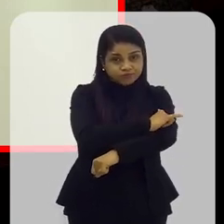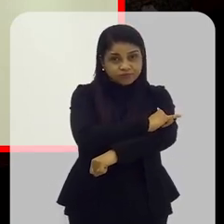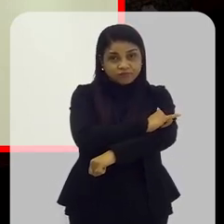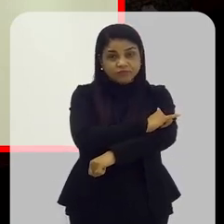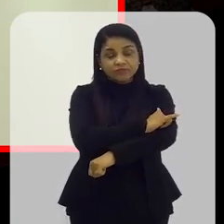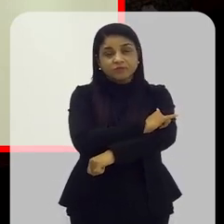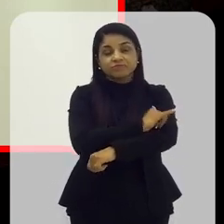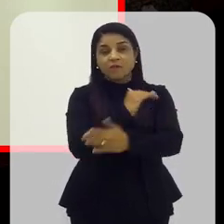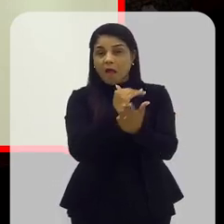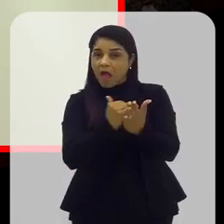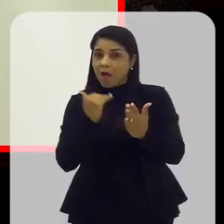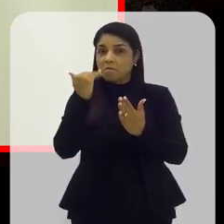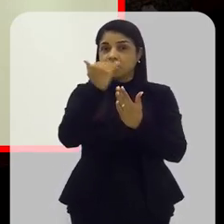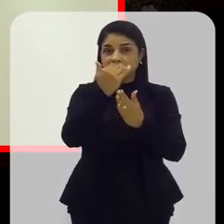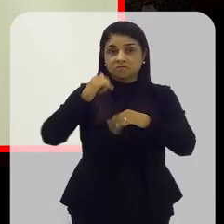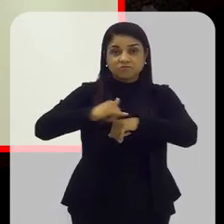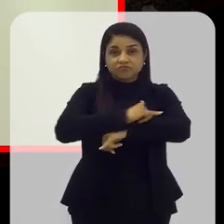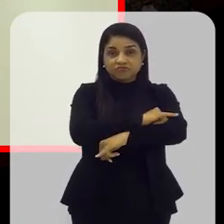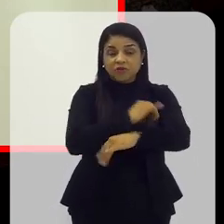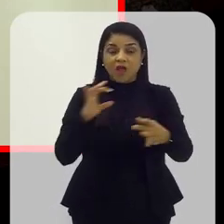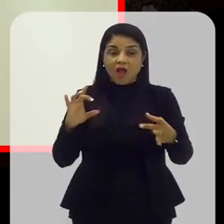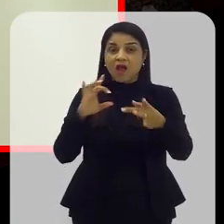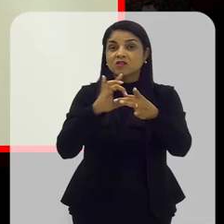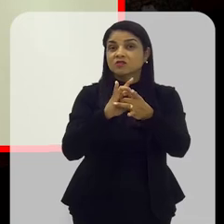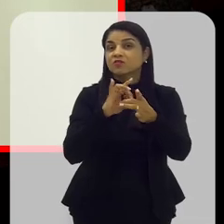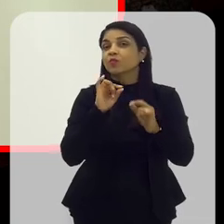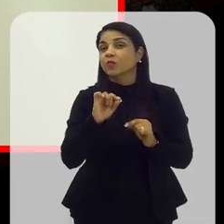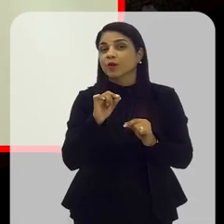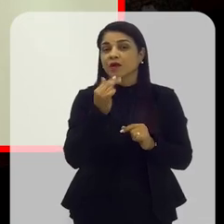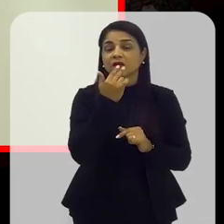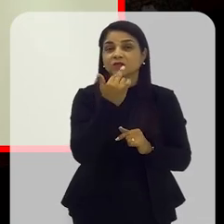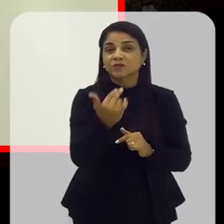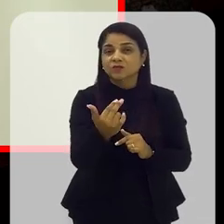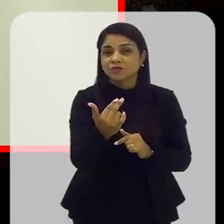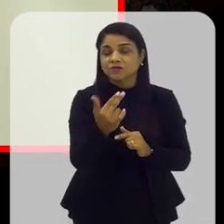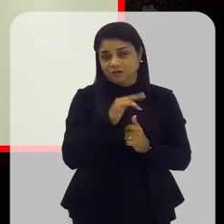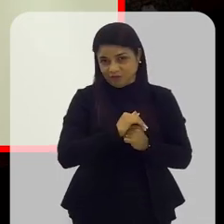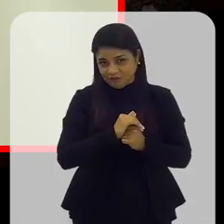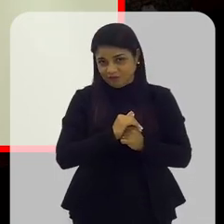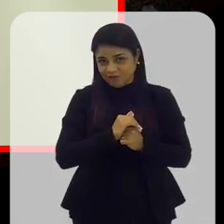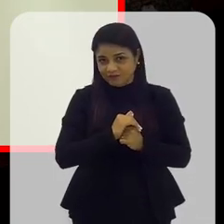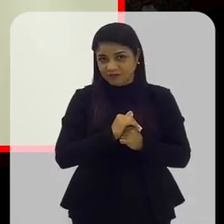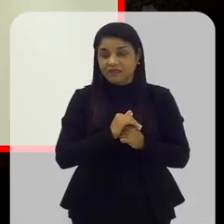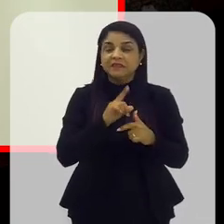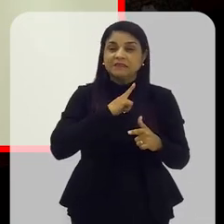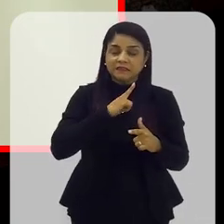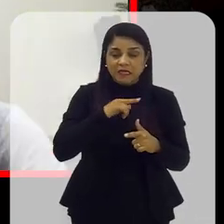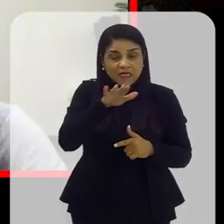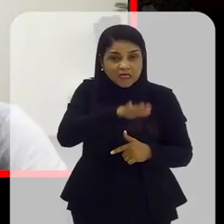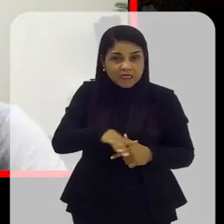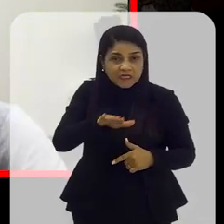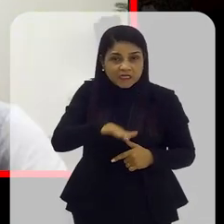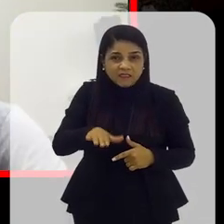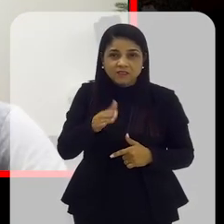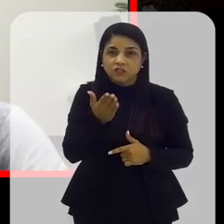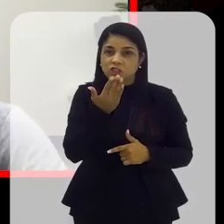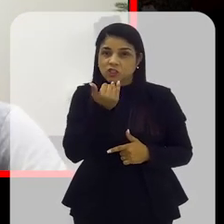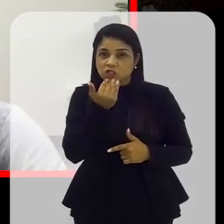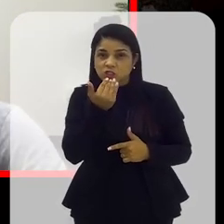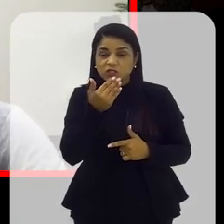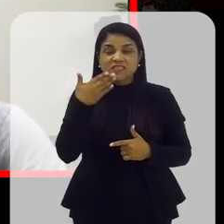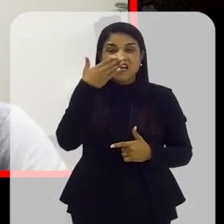sobrepeso associada à desnutrição. Eu tenho crianças que se alimentam com